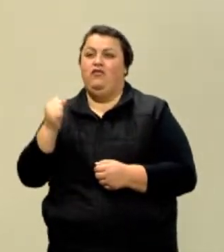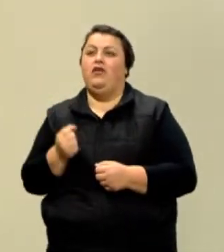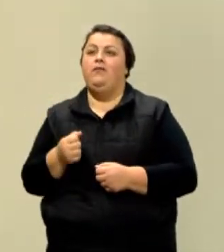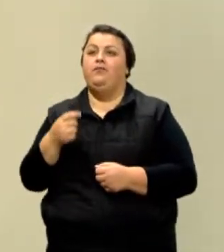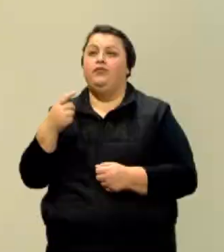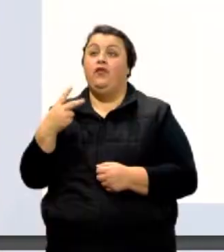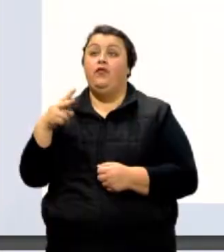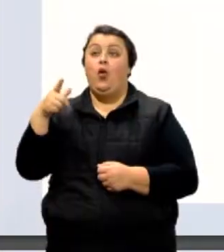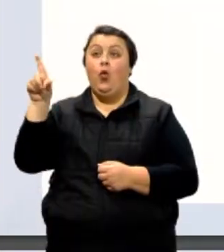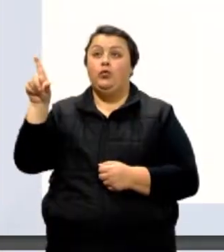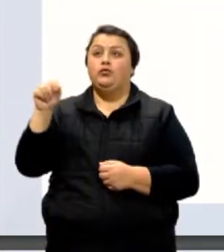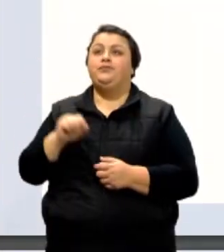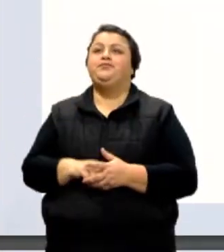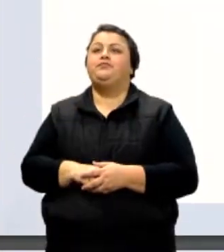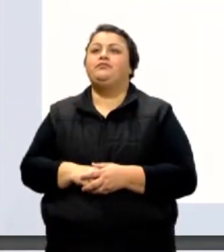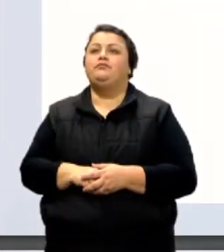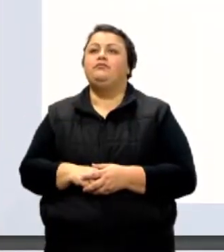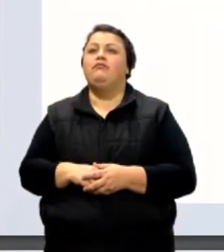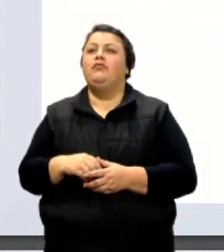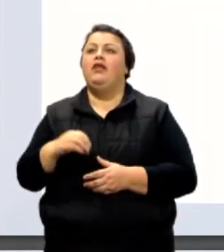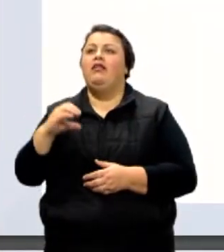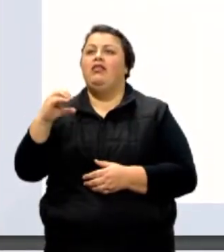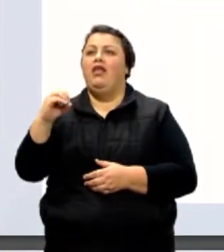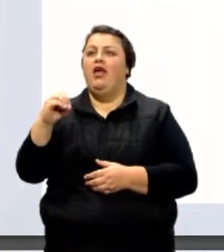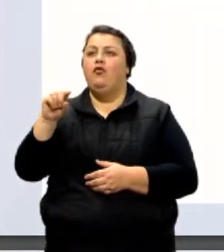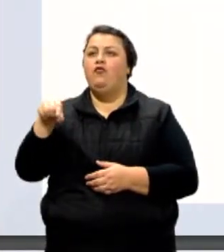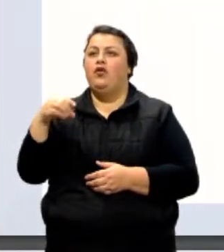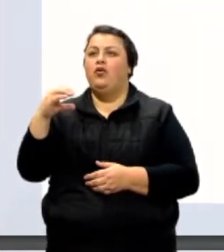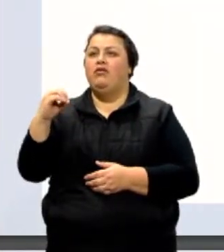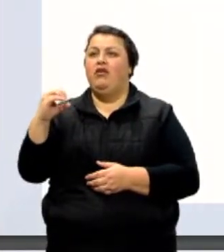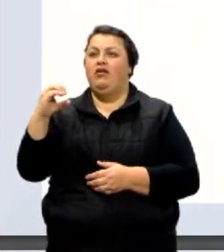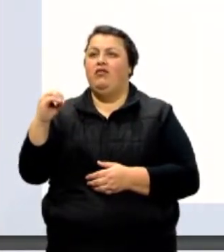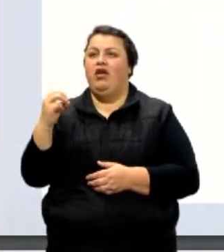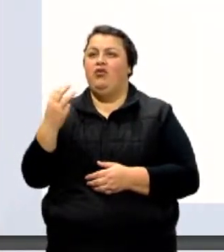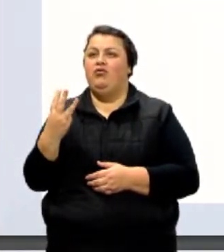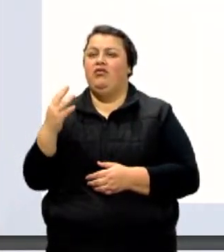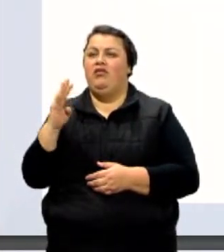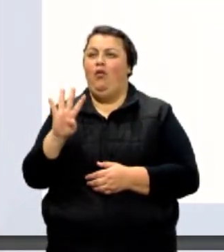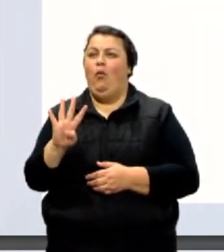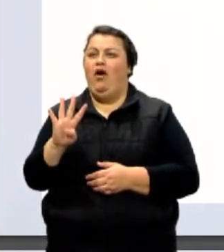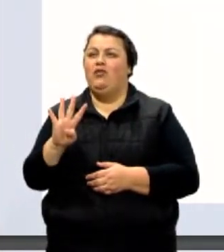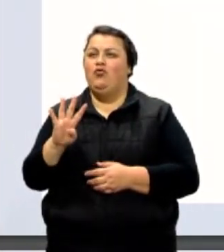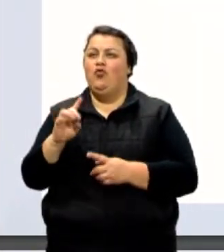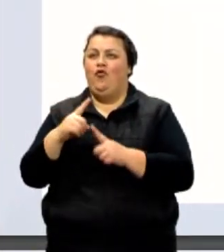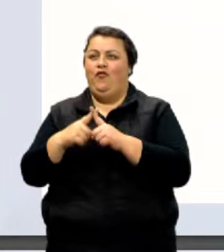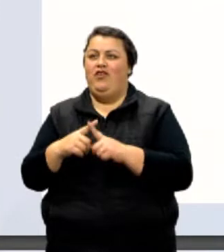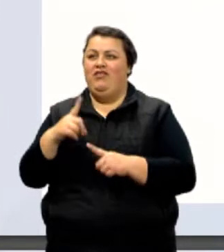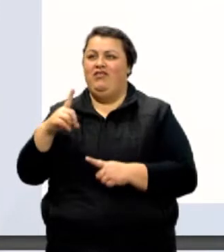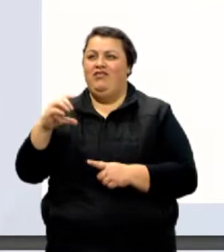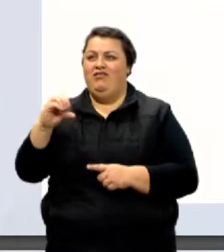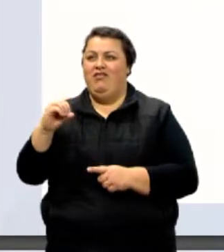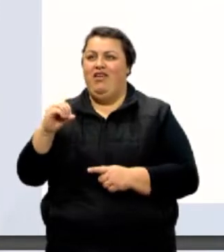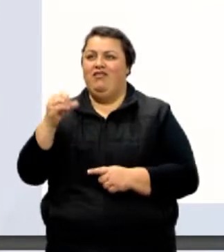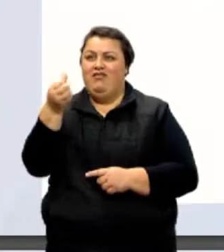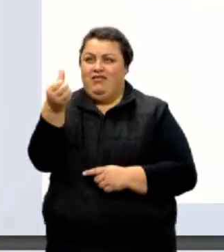outro? Olha só, esse aqui, 0,0034 vezes 10 na 6.